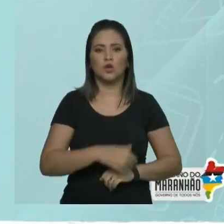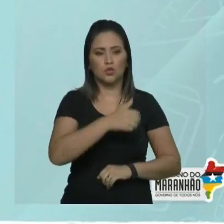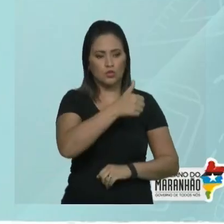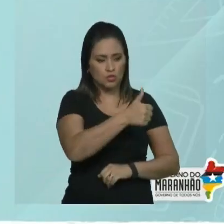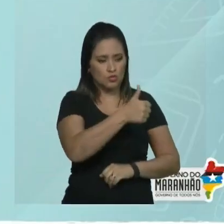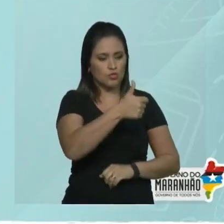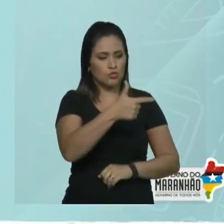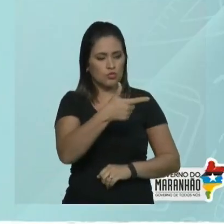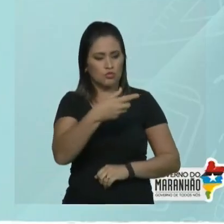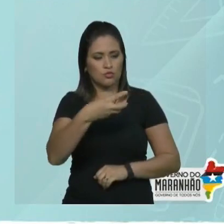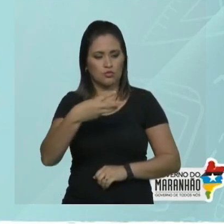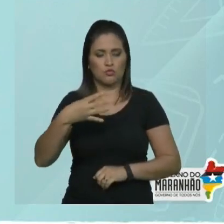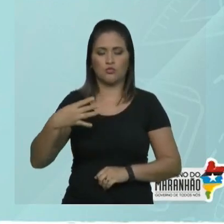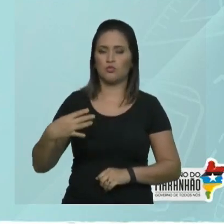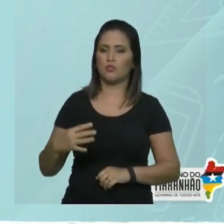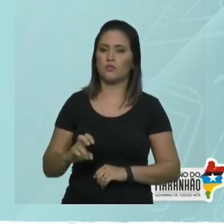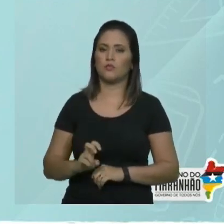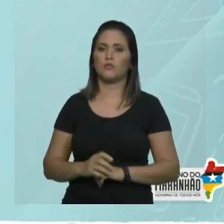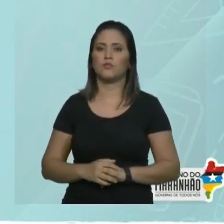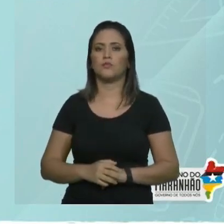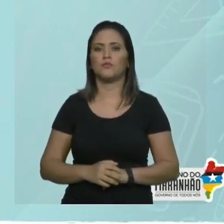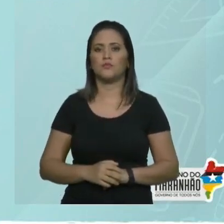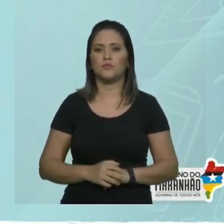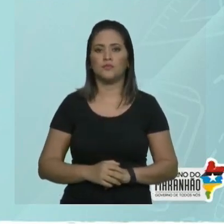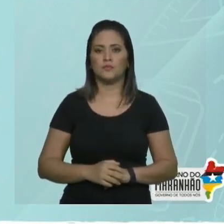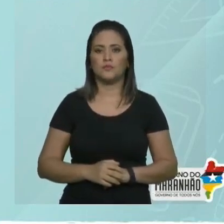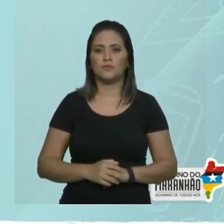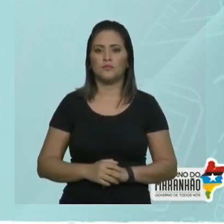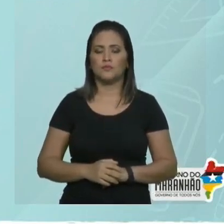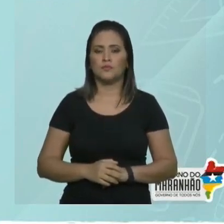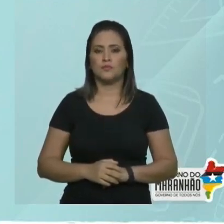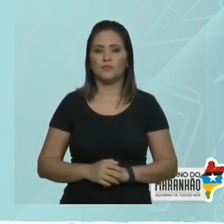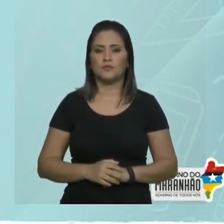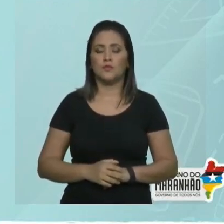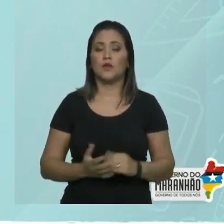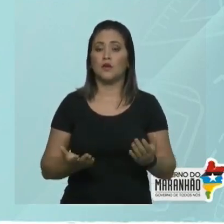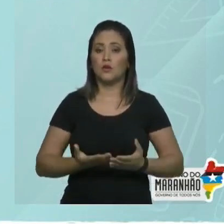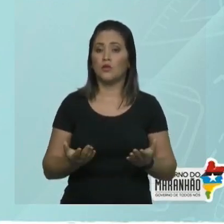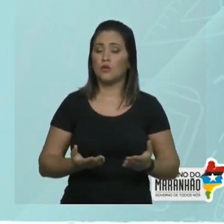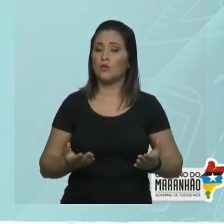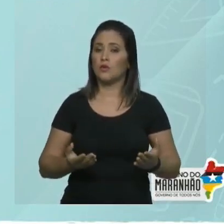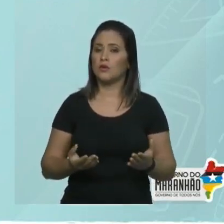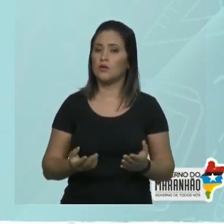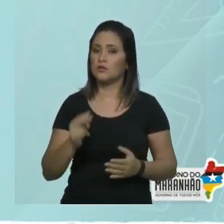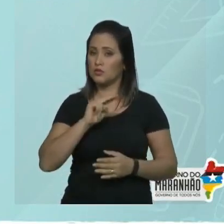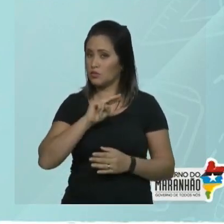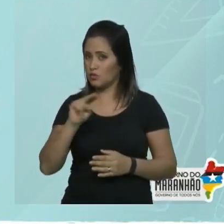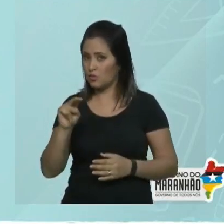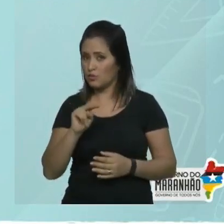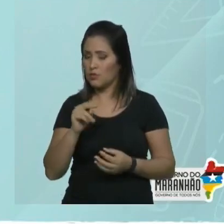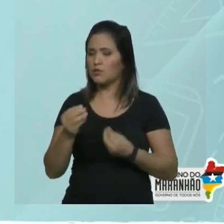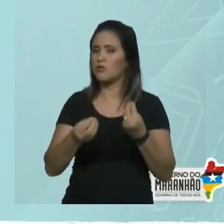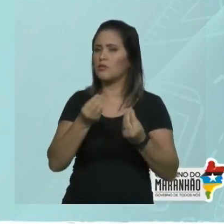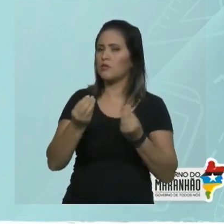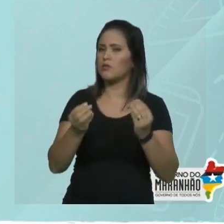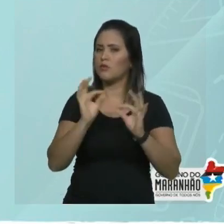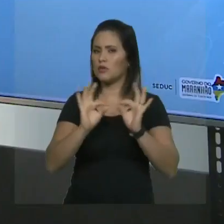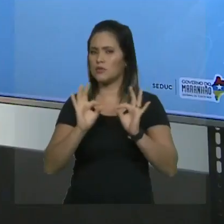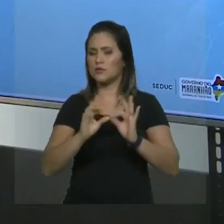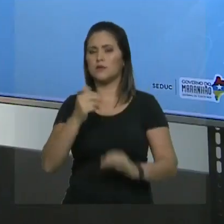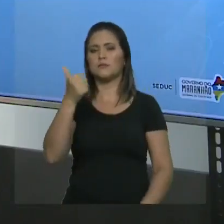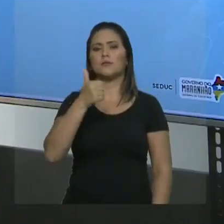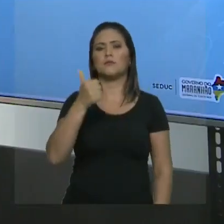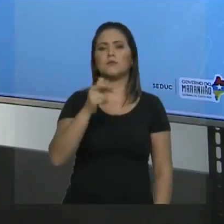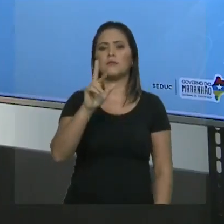Achei a cadeia principal e numerei. Tudo certo? Vamos dar o nome. Como é que eu vou proceder na hora de dar o nome? Primeiro os radicais